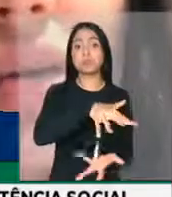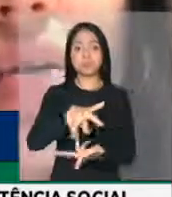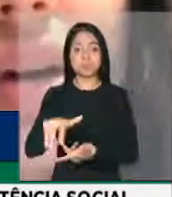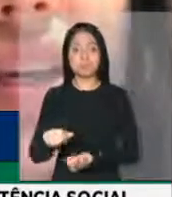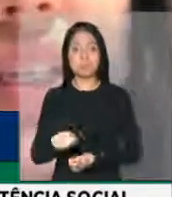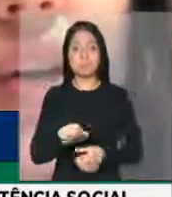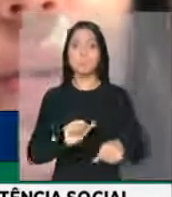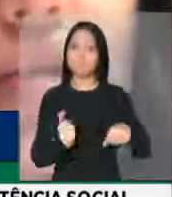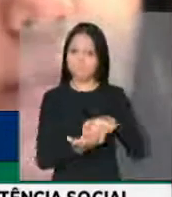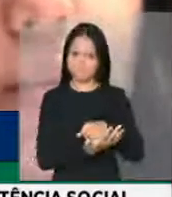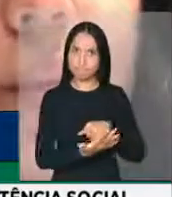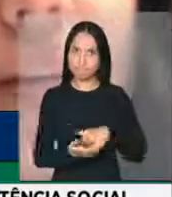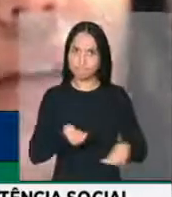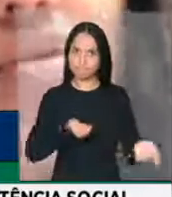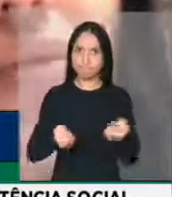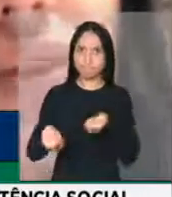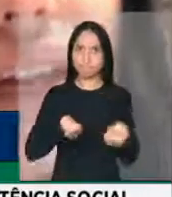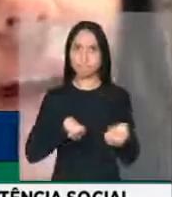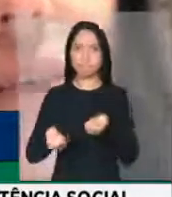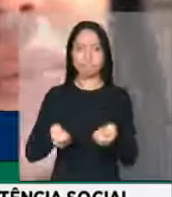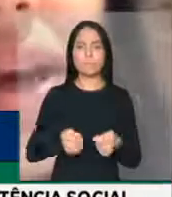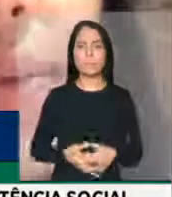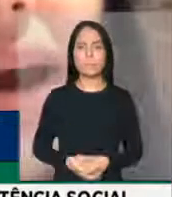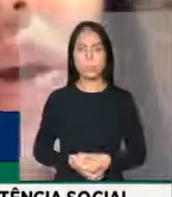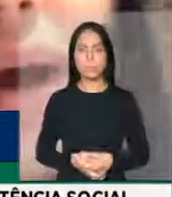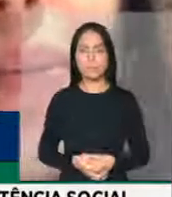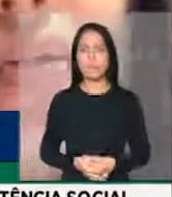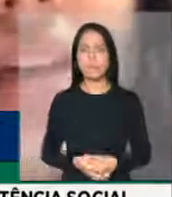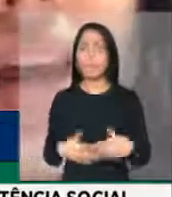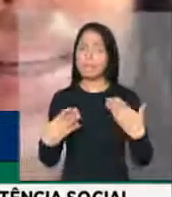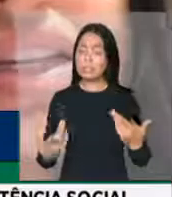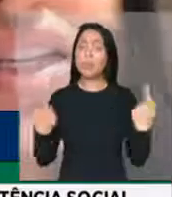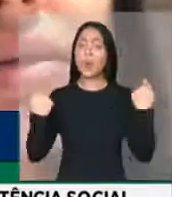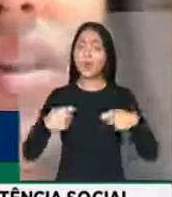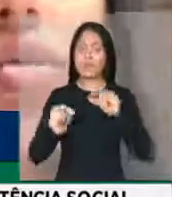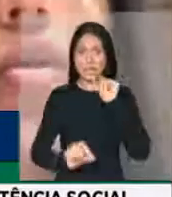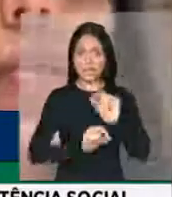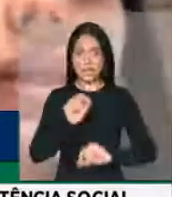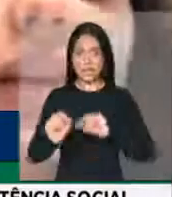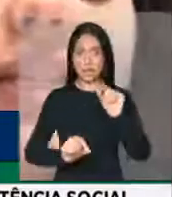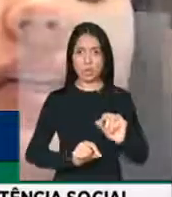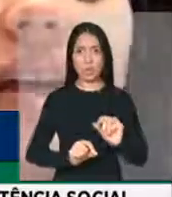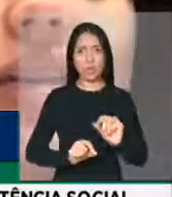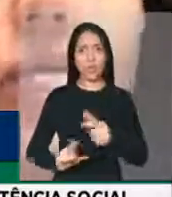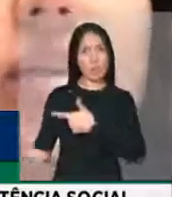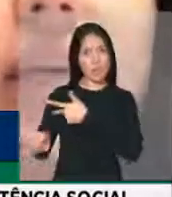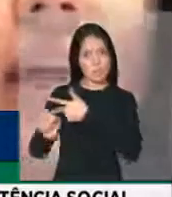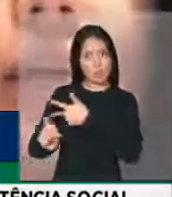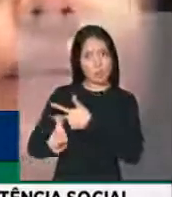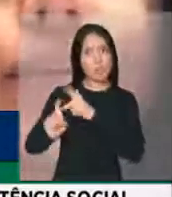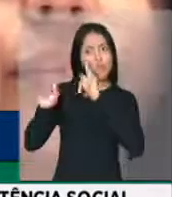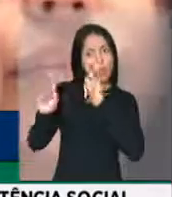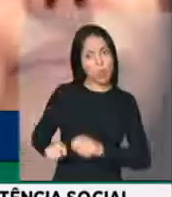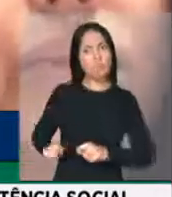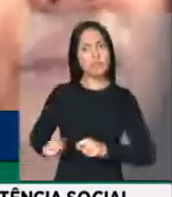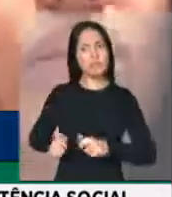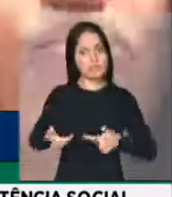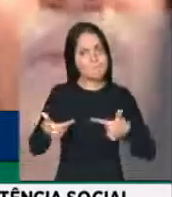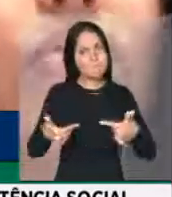de lei, contendo a autorização do Poder Executivo Federal, para tomar providências que são da sua competência, deve ser considerado